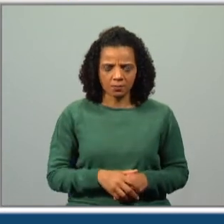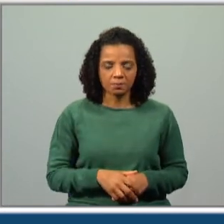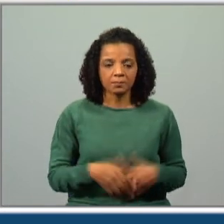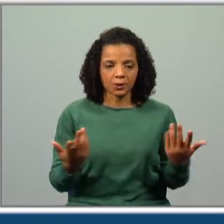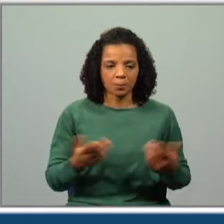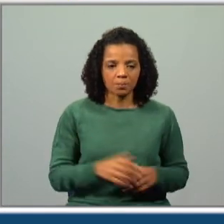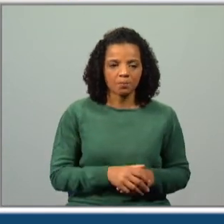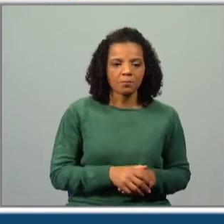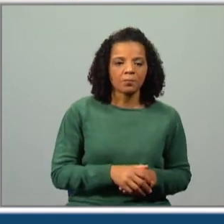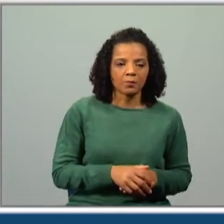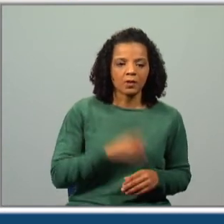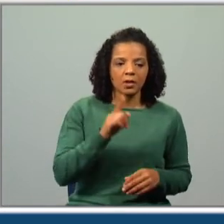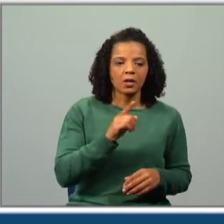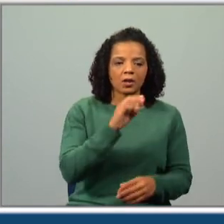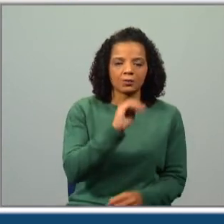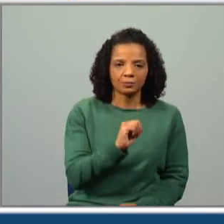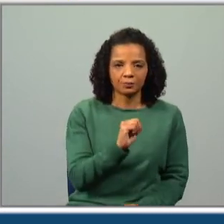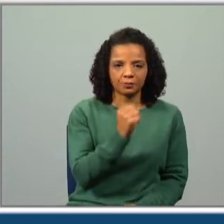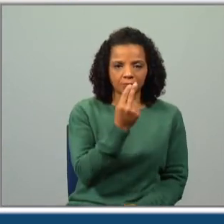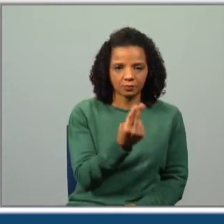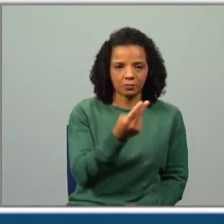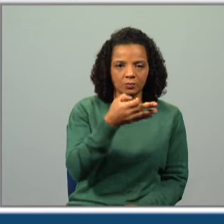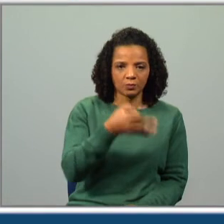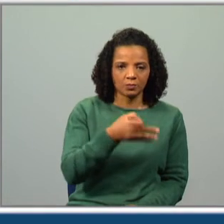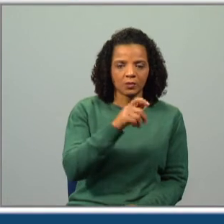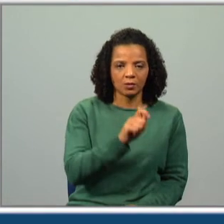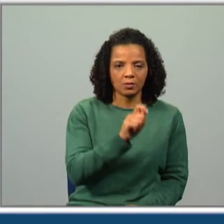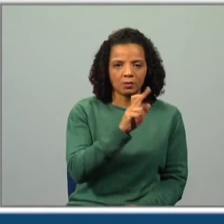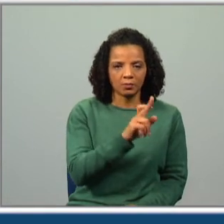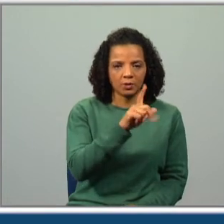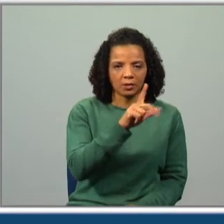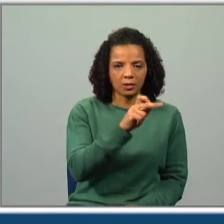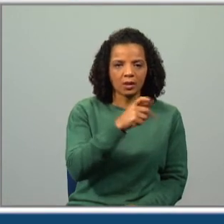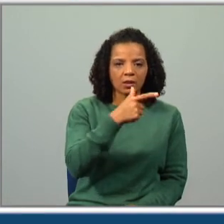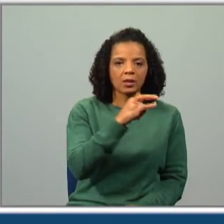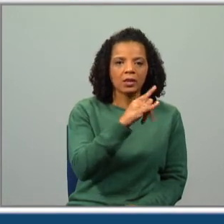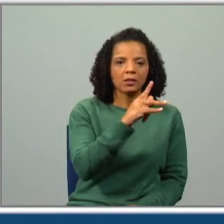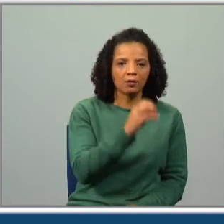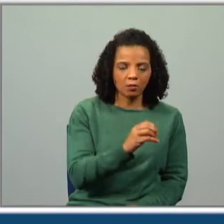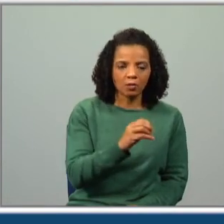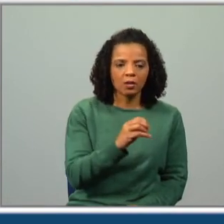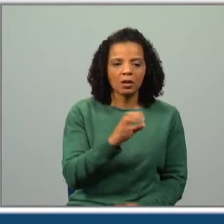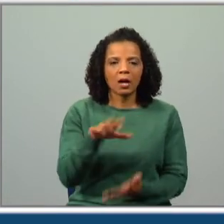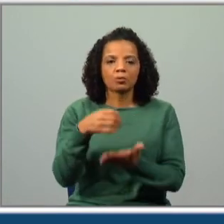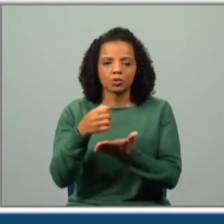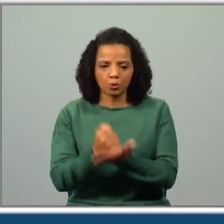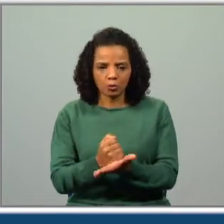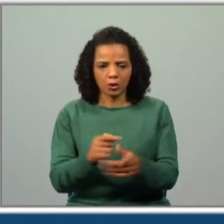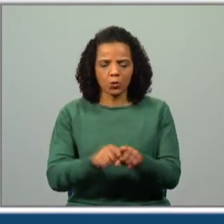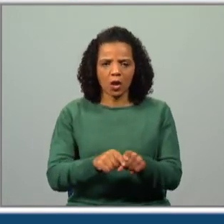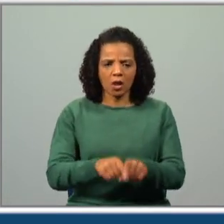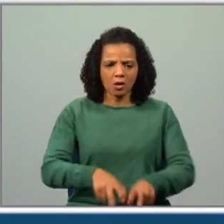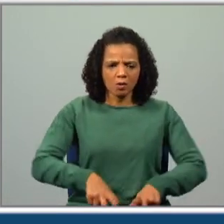Superlativo absoluto. Relação que se destaca pelo excesso. Riquíssimo. Uau!